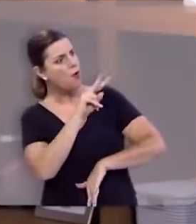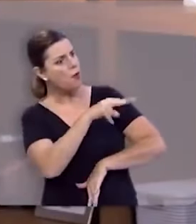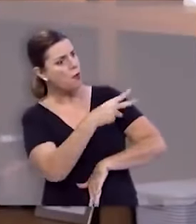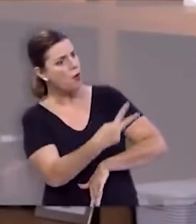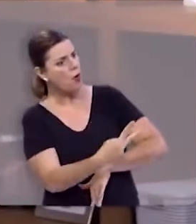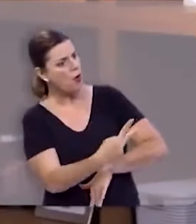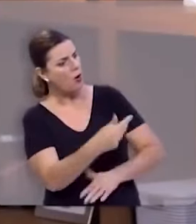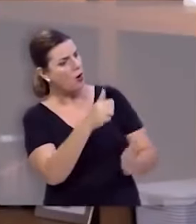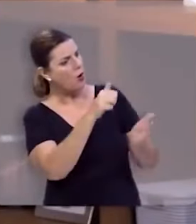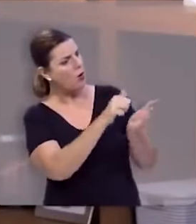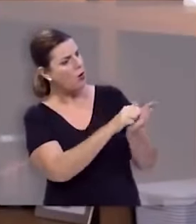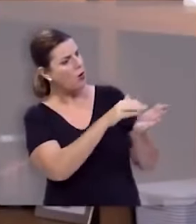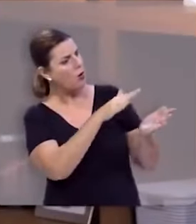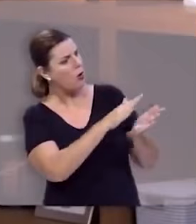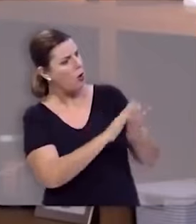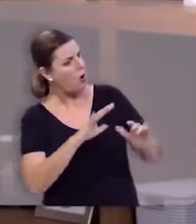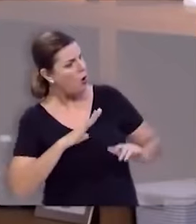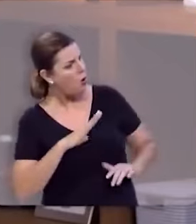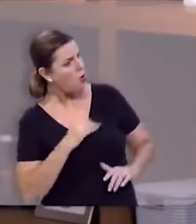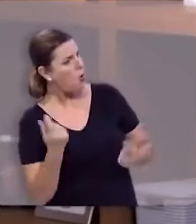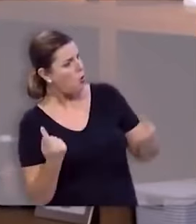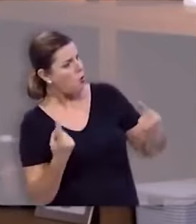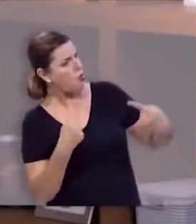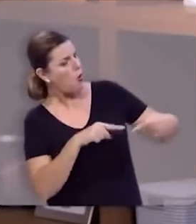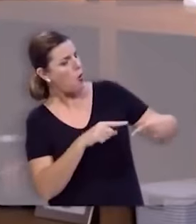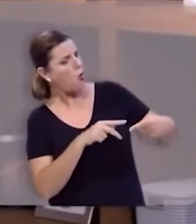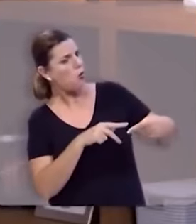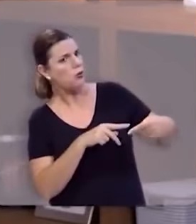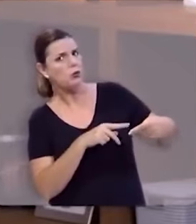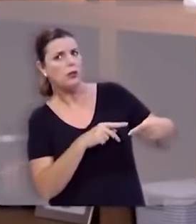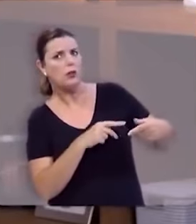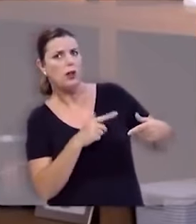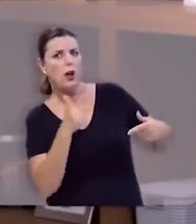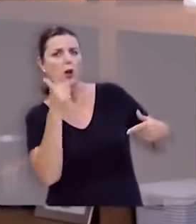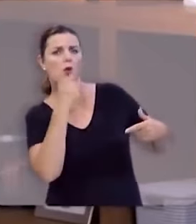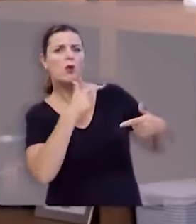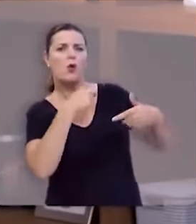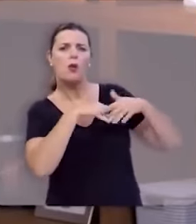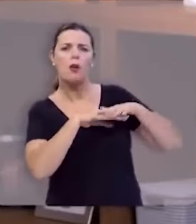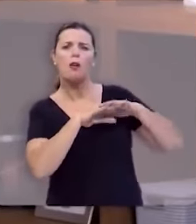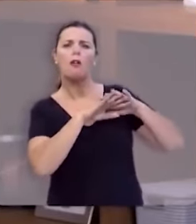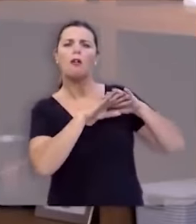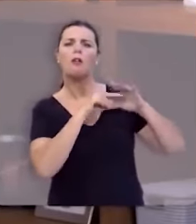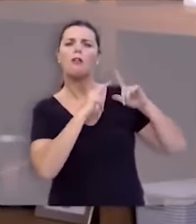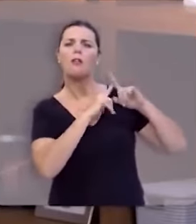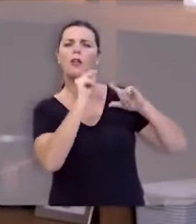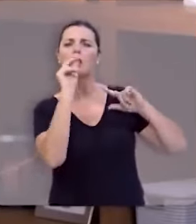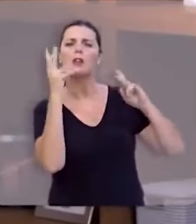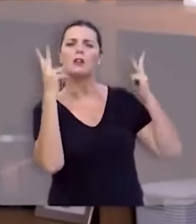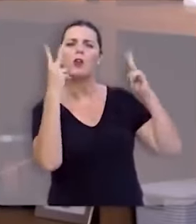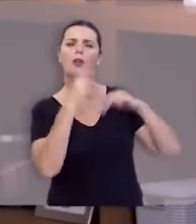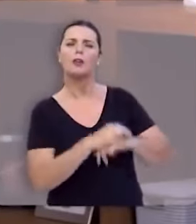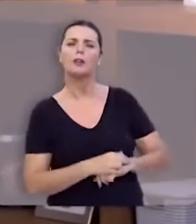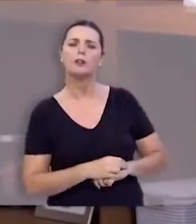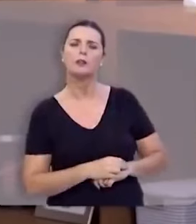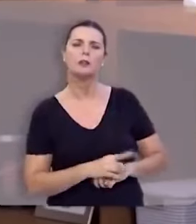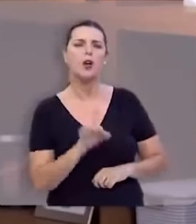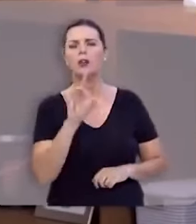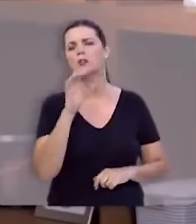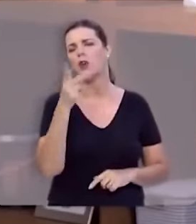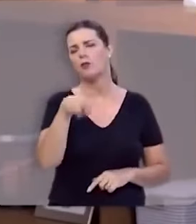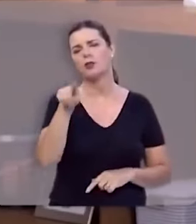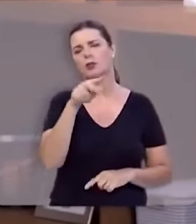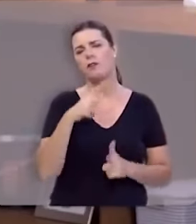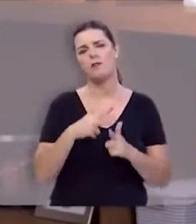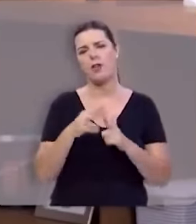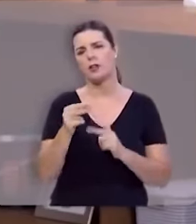todos cobraram o ânimo e entraram na peleja e tiveram uma consagradora vitória não basta apenas você